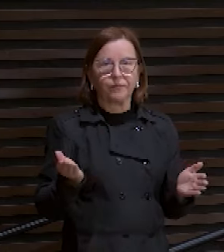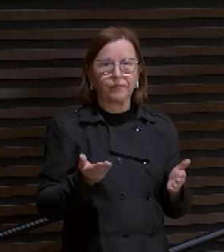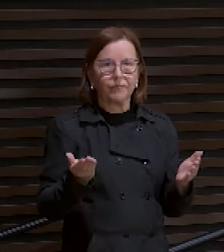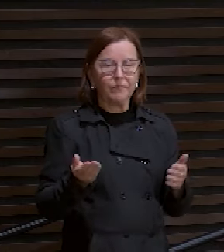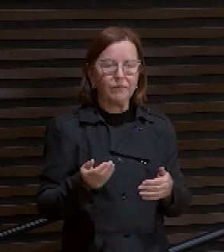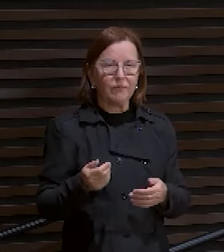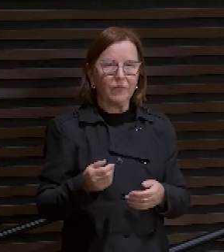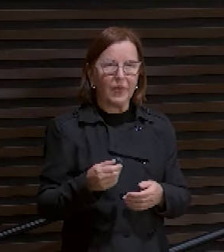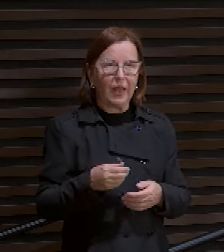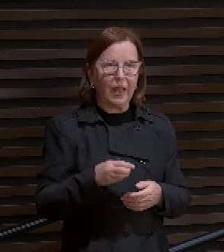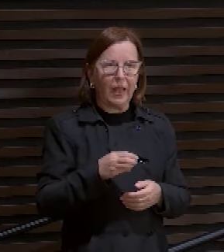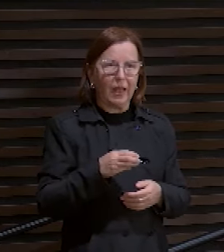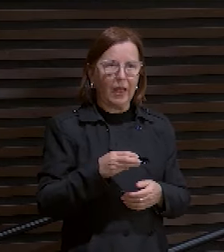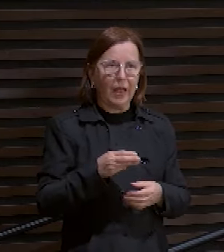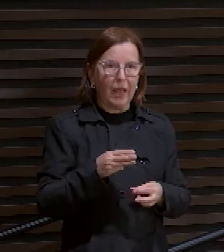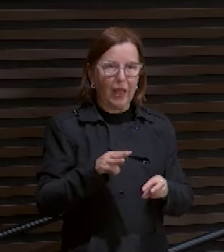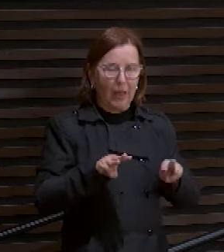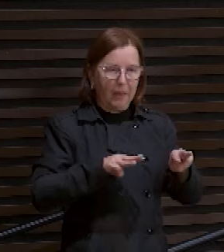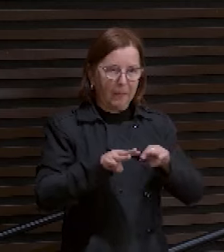32 a 34.